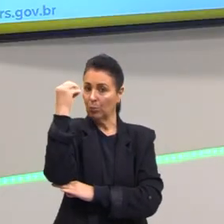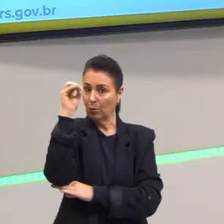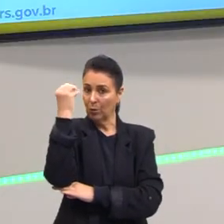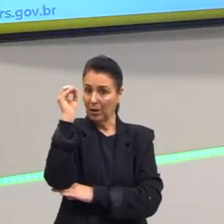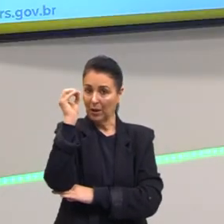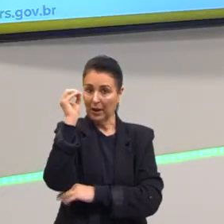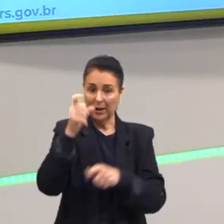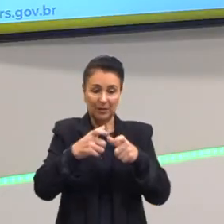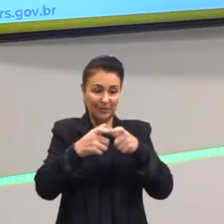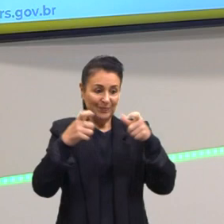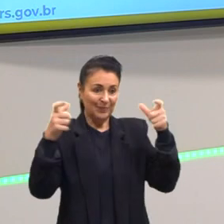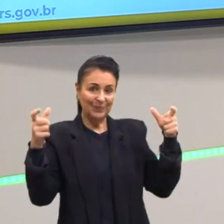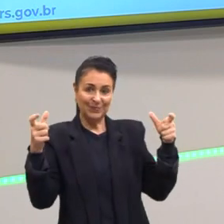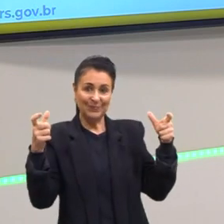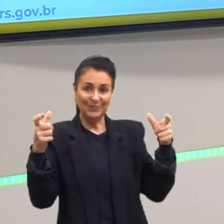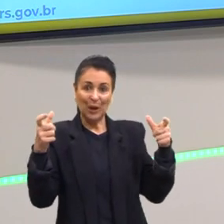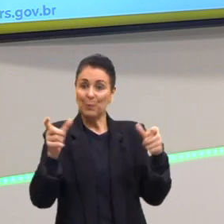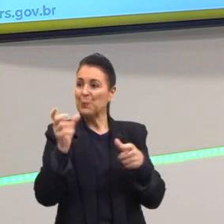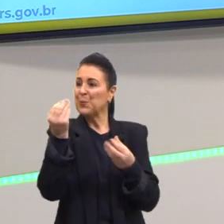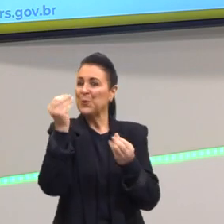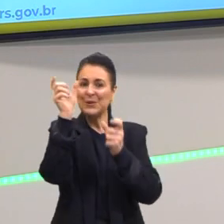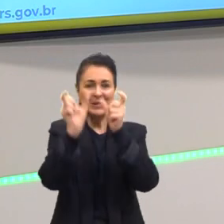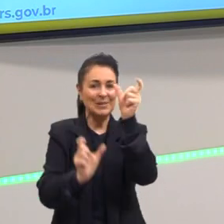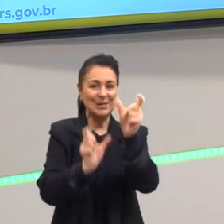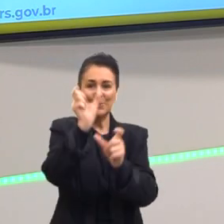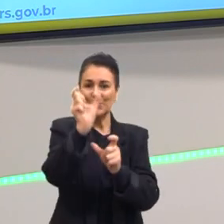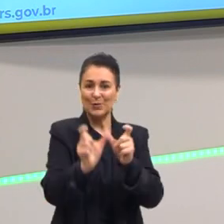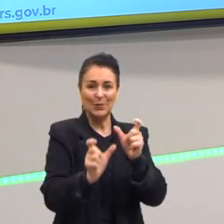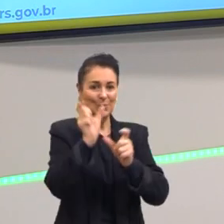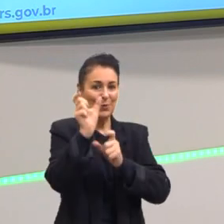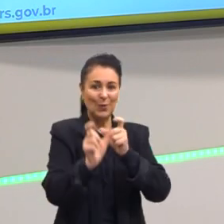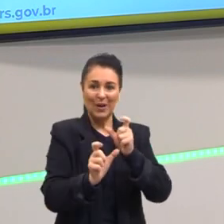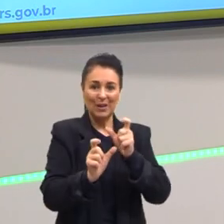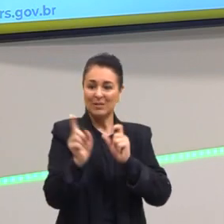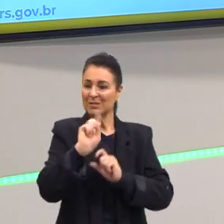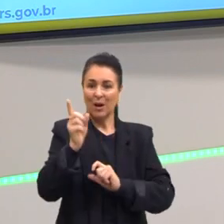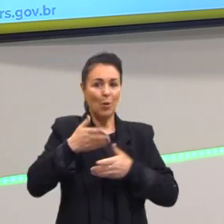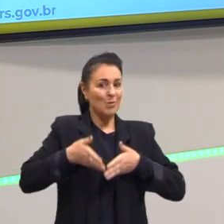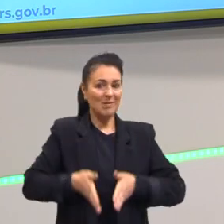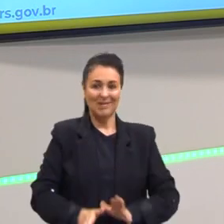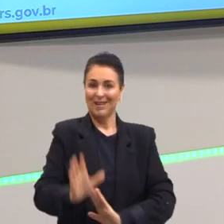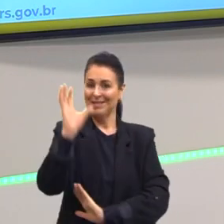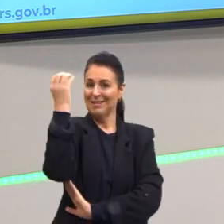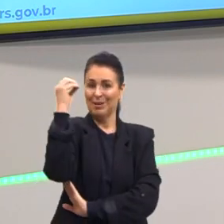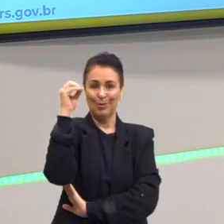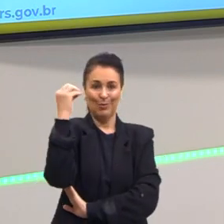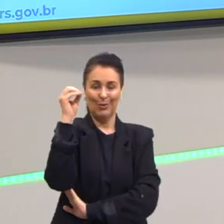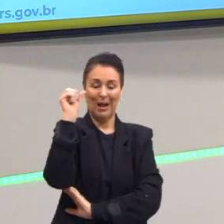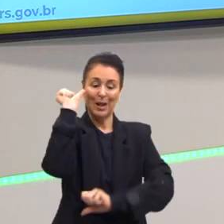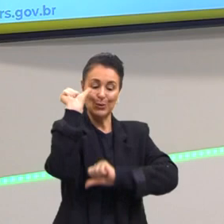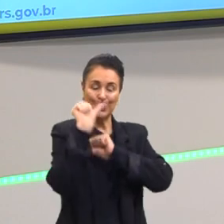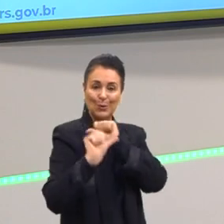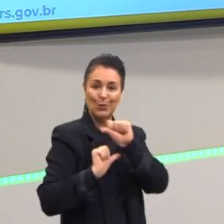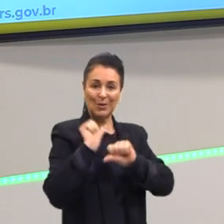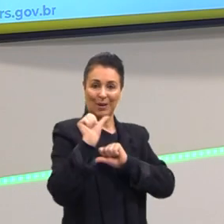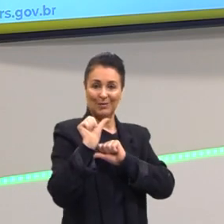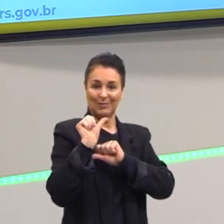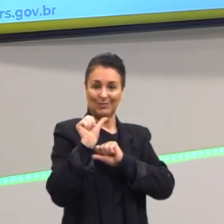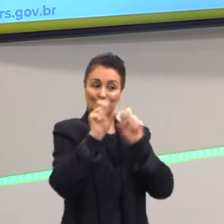pessoas, muitas, muitas pessoas vindo da região, de regiões do interior aqui do Rio Grande do Sul.